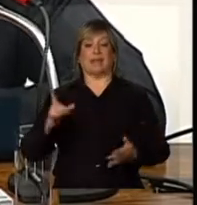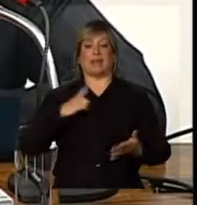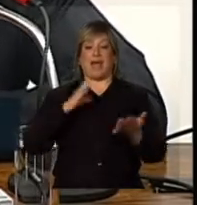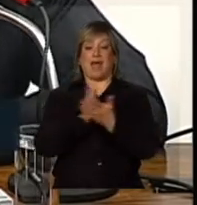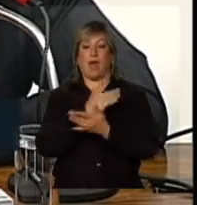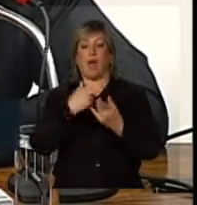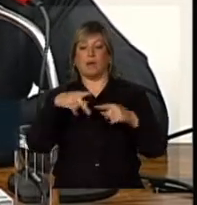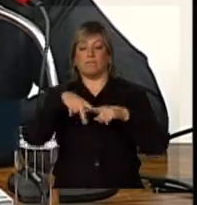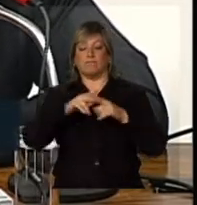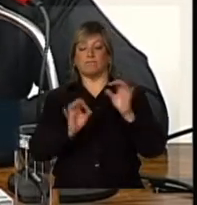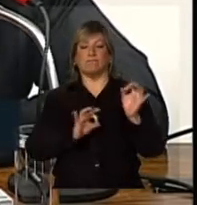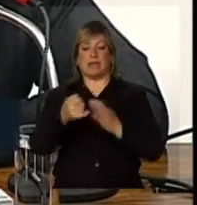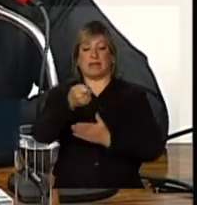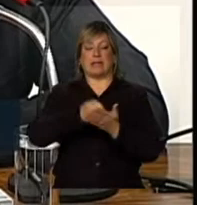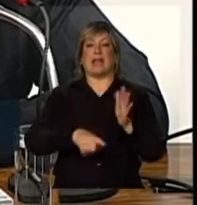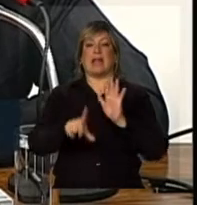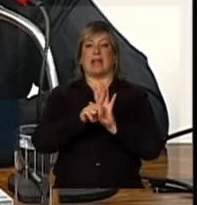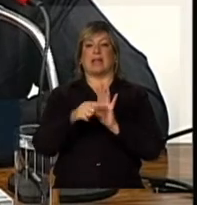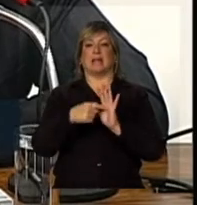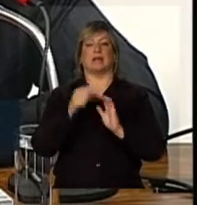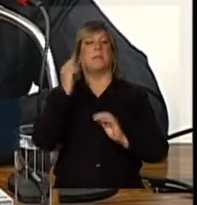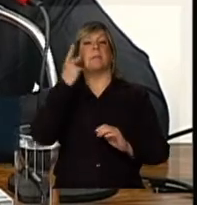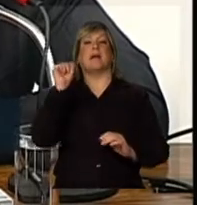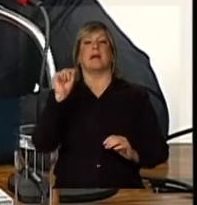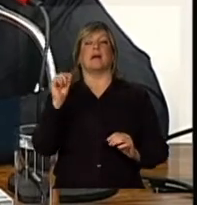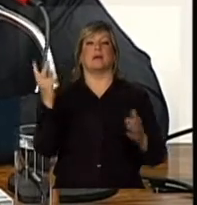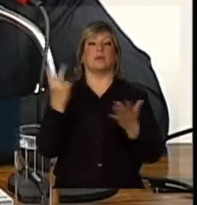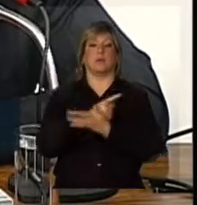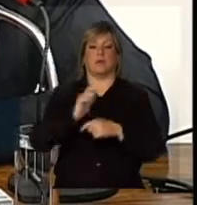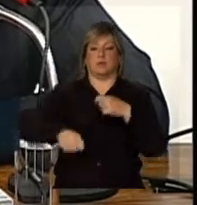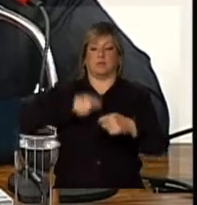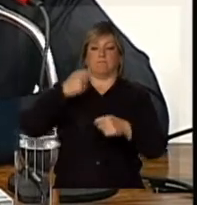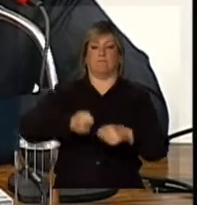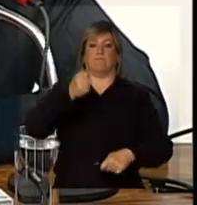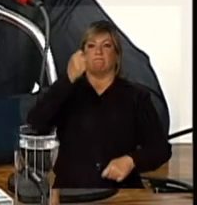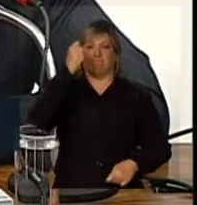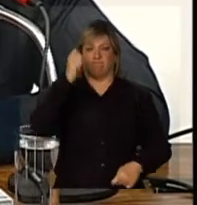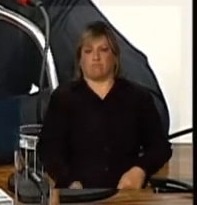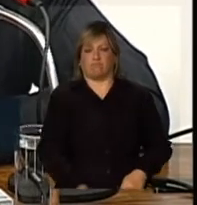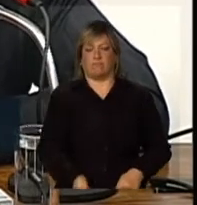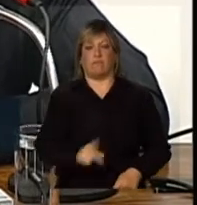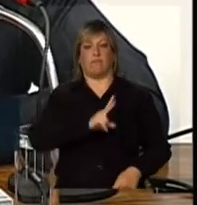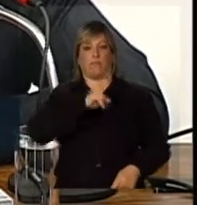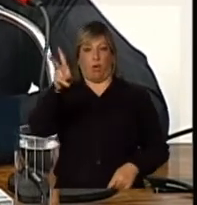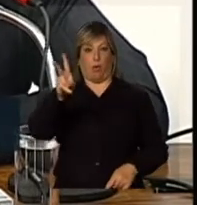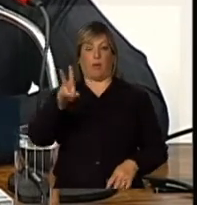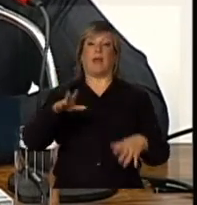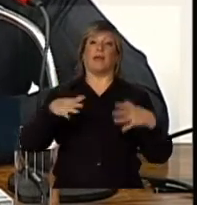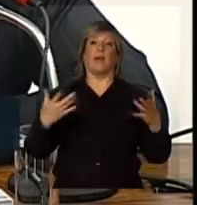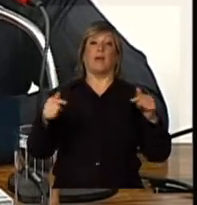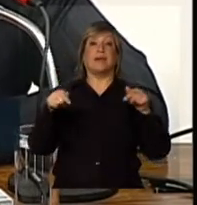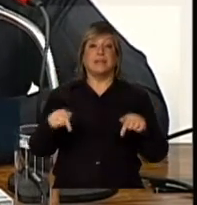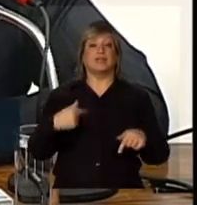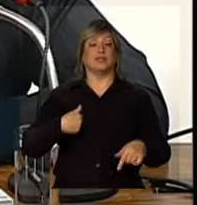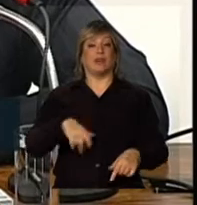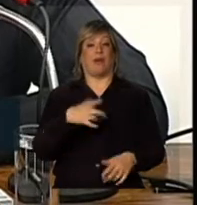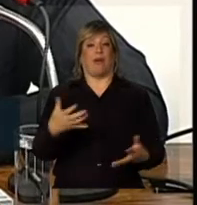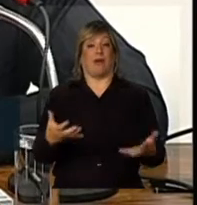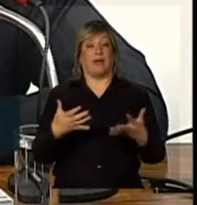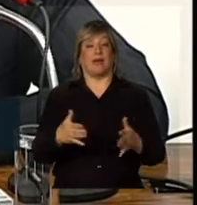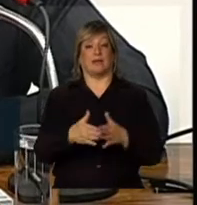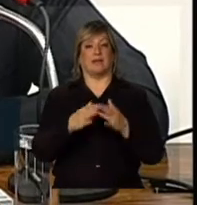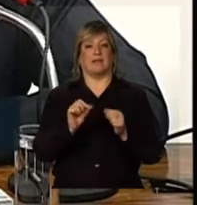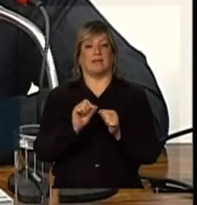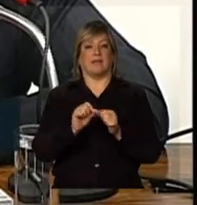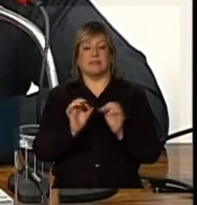corrigidas no texto da lei, justamente para que a incidência penal se coloque de uma maneira mais vigorosa. Então, é nisso que nós estamos fazendo as